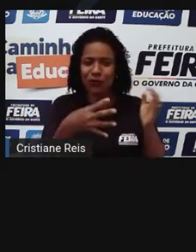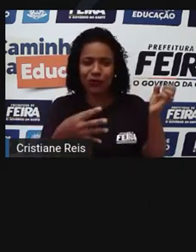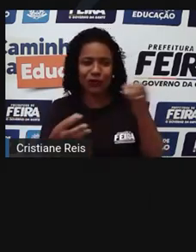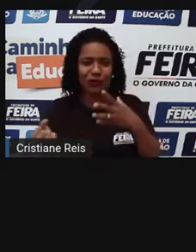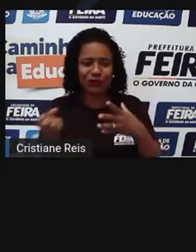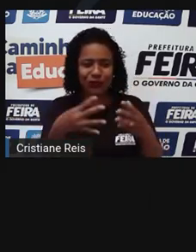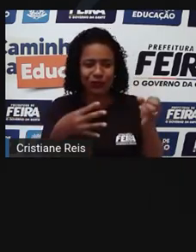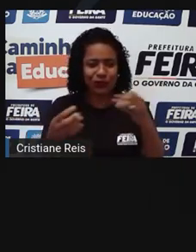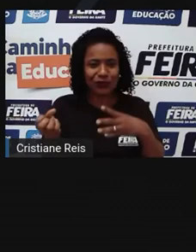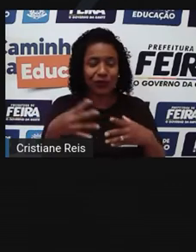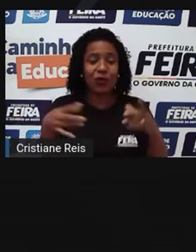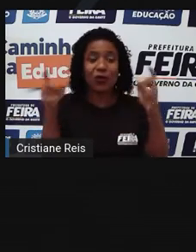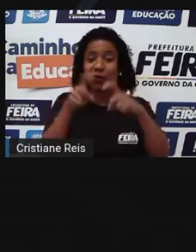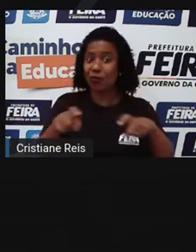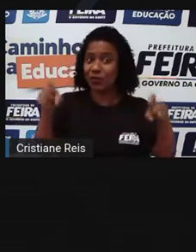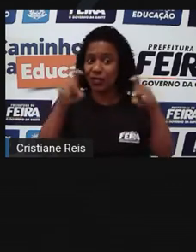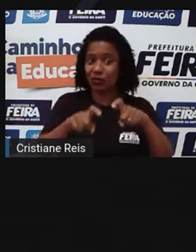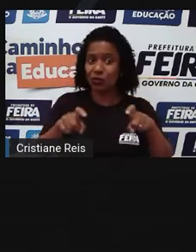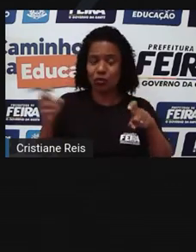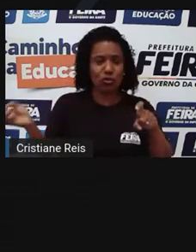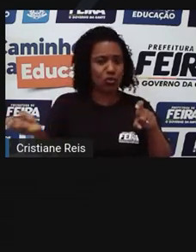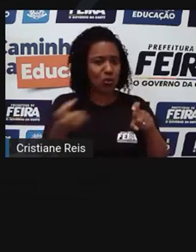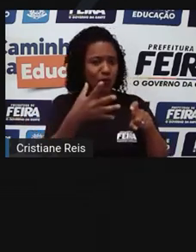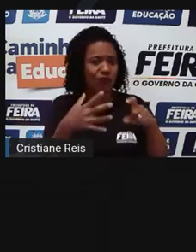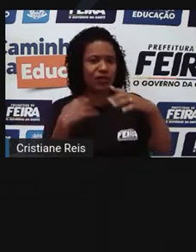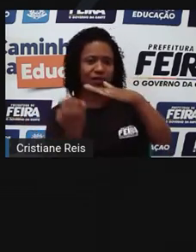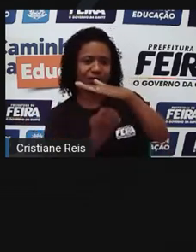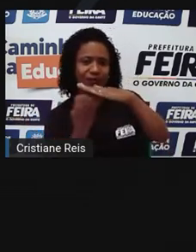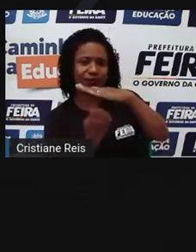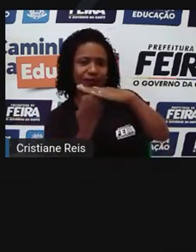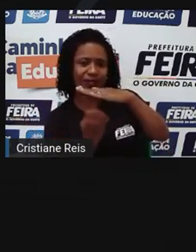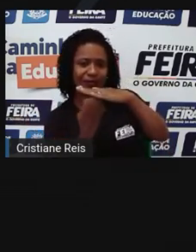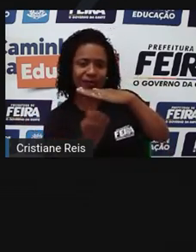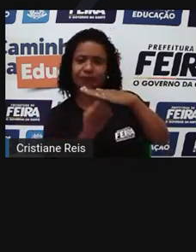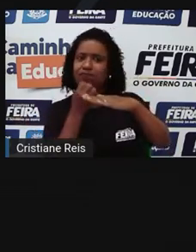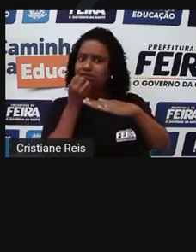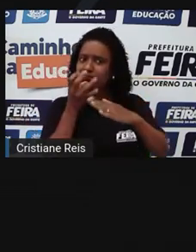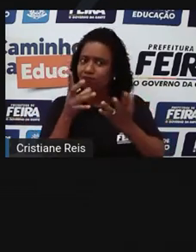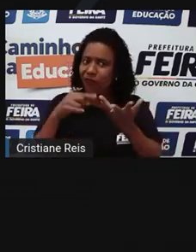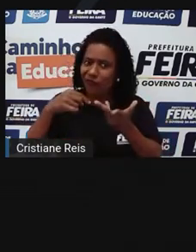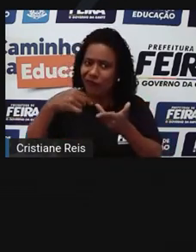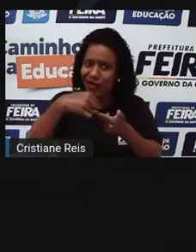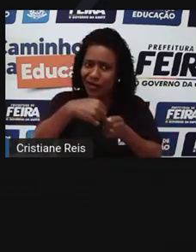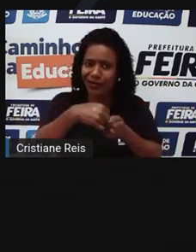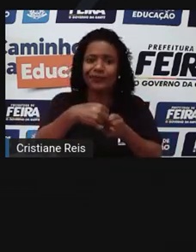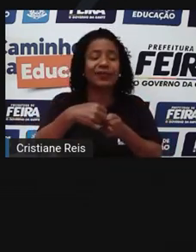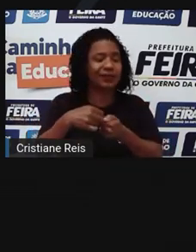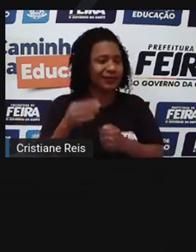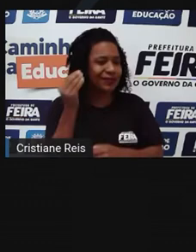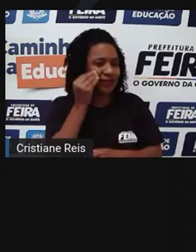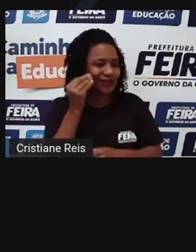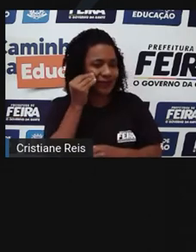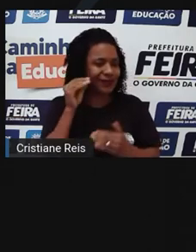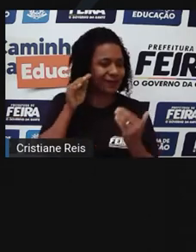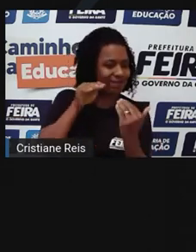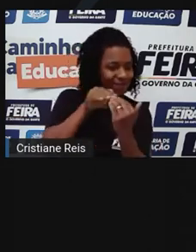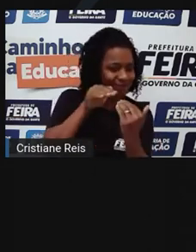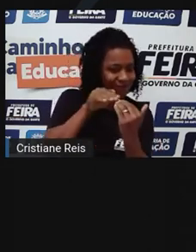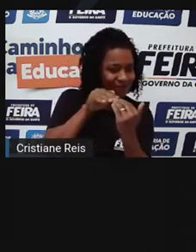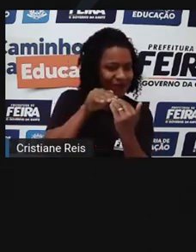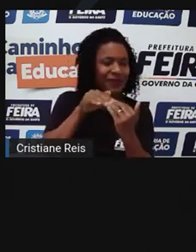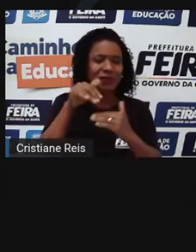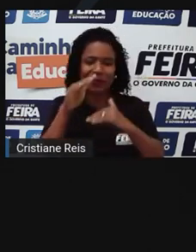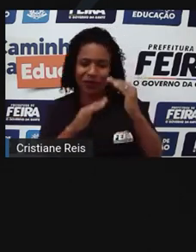computadores estão surgindo e quais empresas estão despontando. Quanto mais souber, mais poderá testar sua afinidade com a profissão.